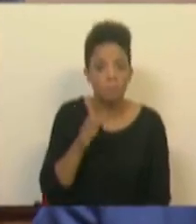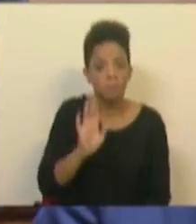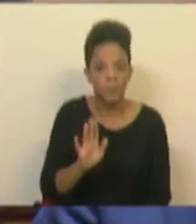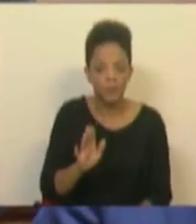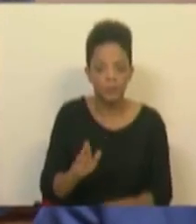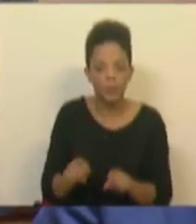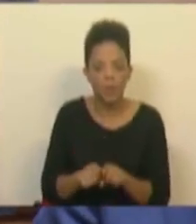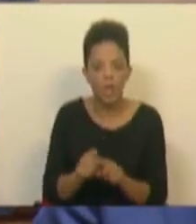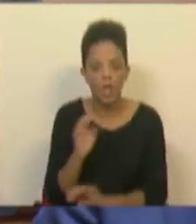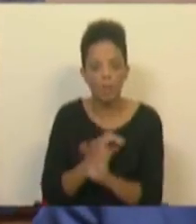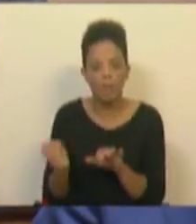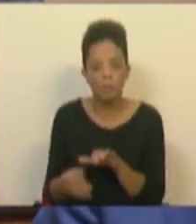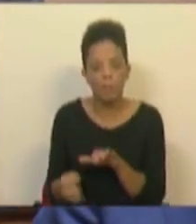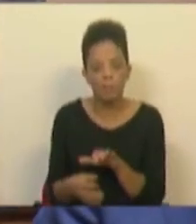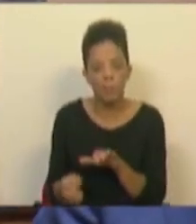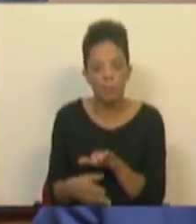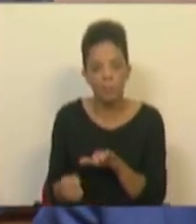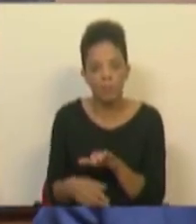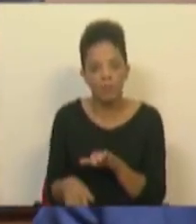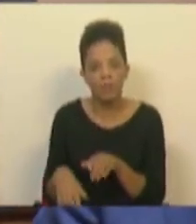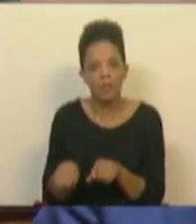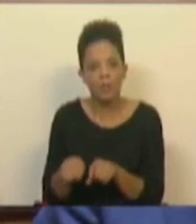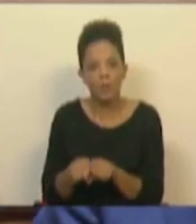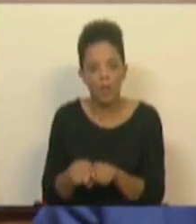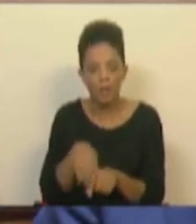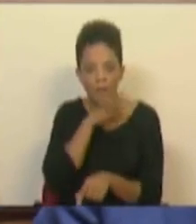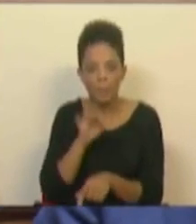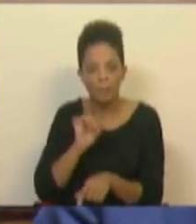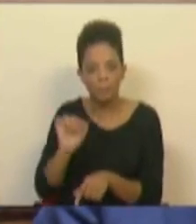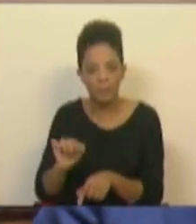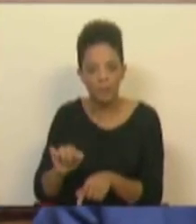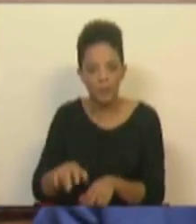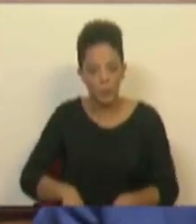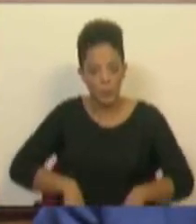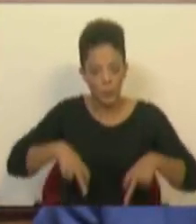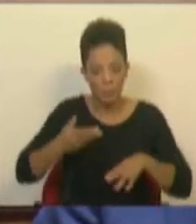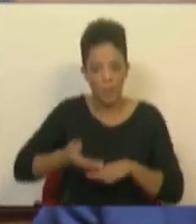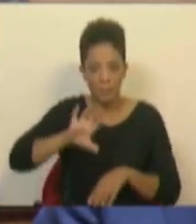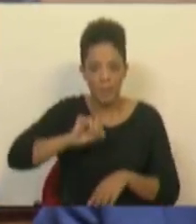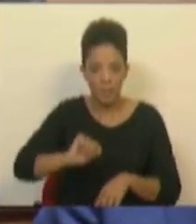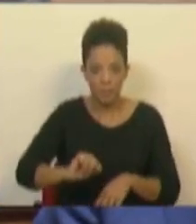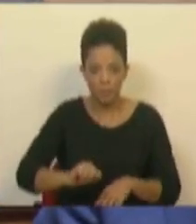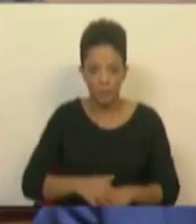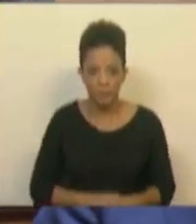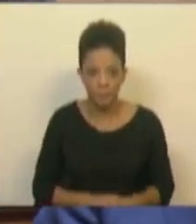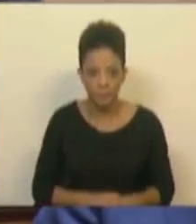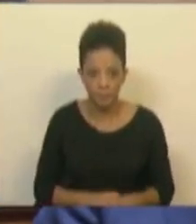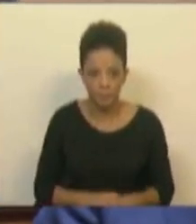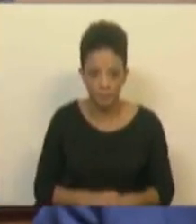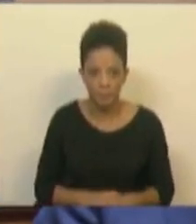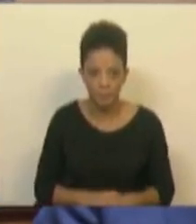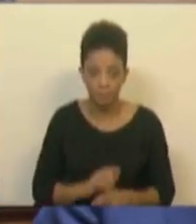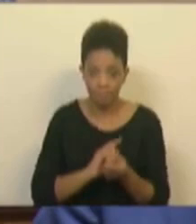deixavam passar fundos europeus para o seu genro, que é um dos mais ricos do seu país e